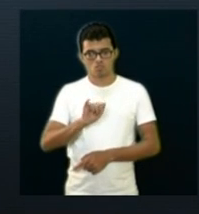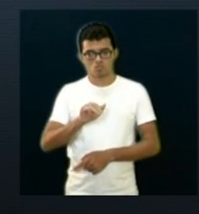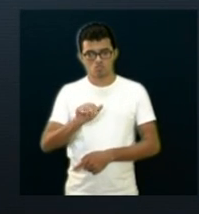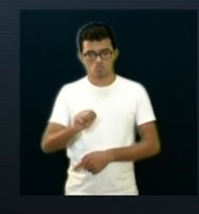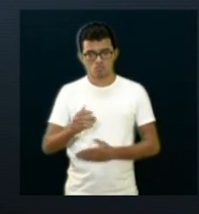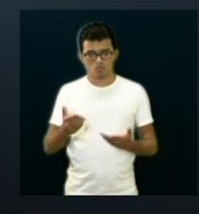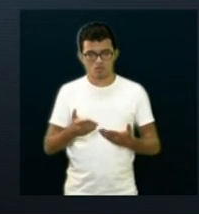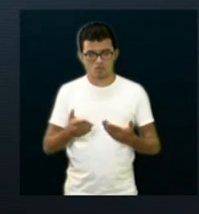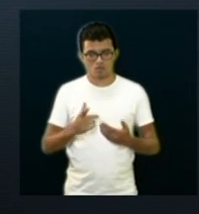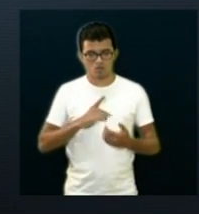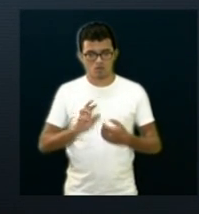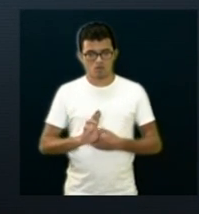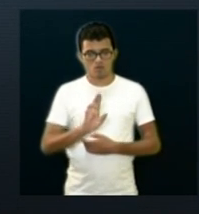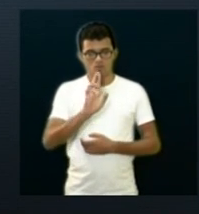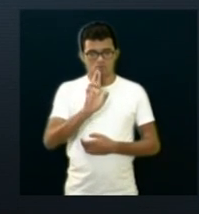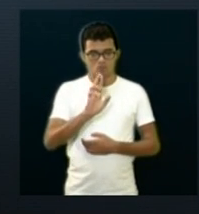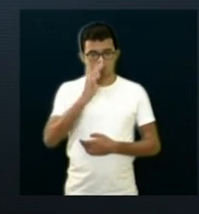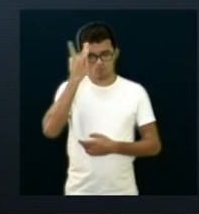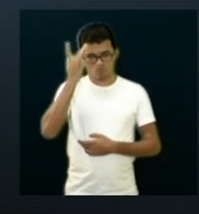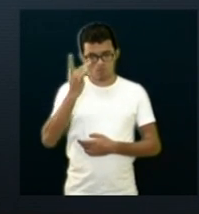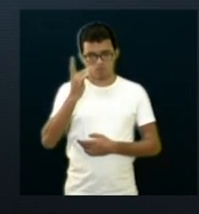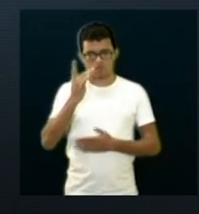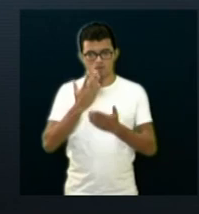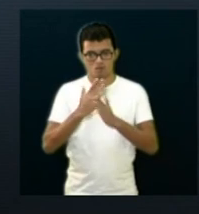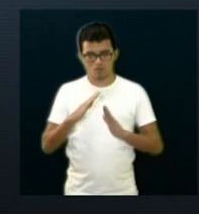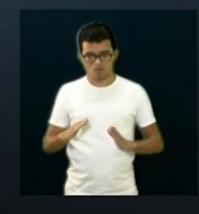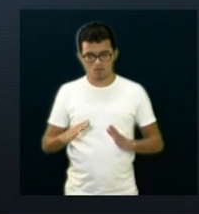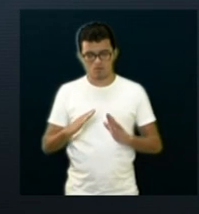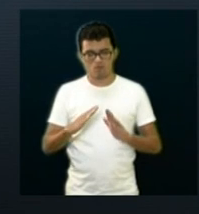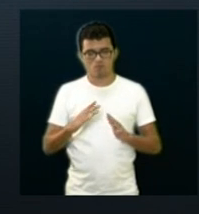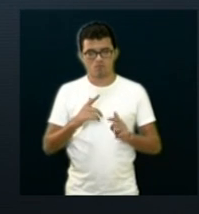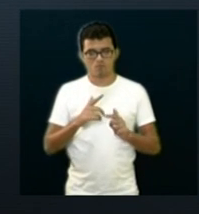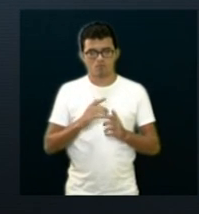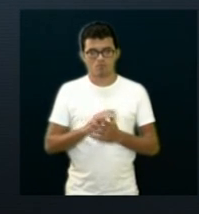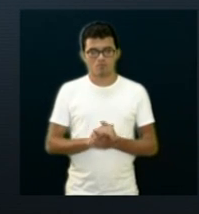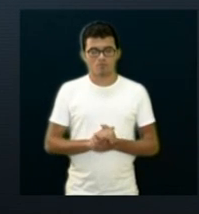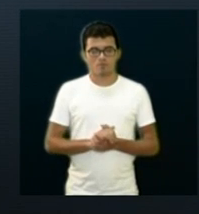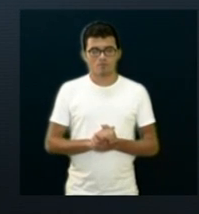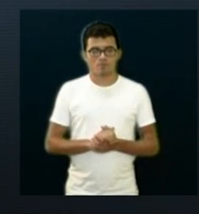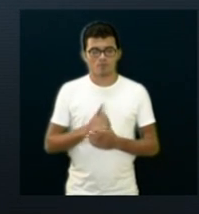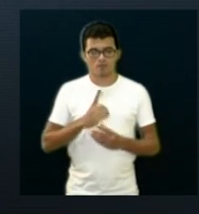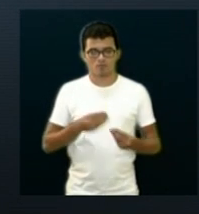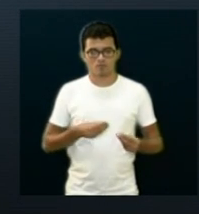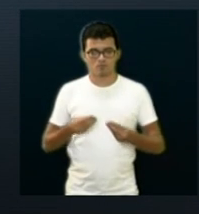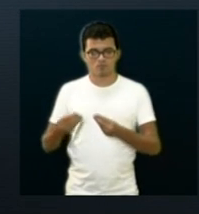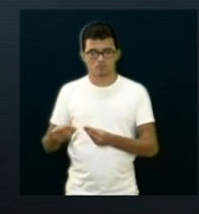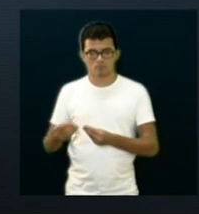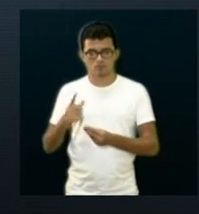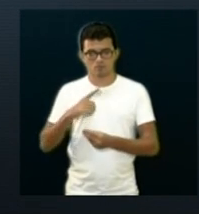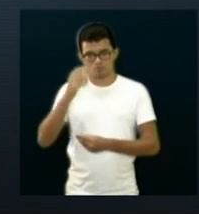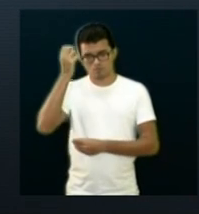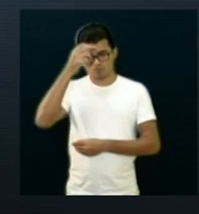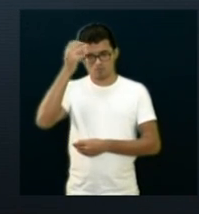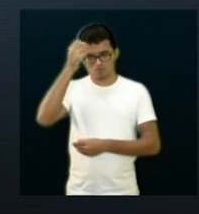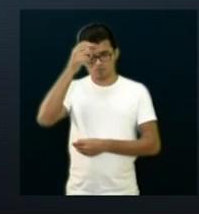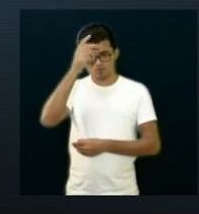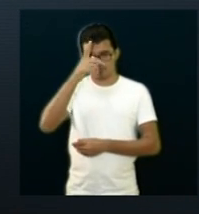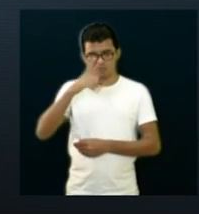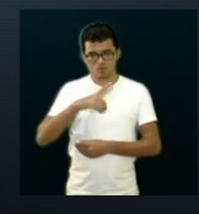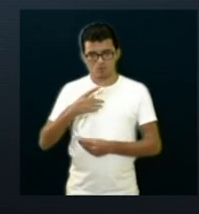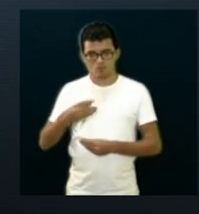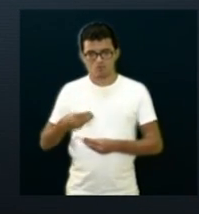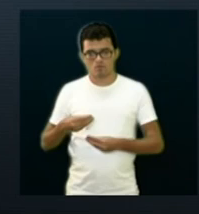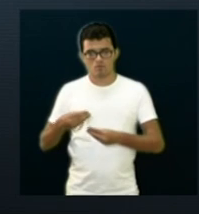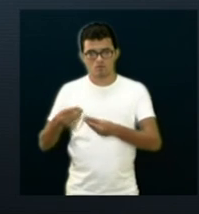frente da gota, talvez amanhã ou depois, por esses dias, ela deve estar entregando, para que o prefeito possa indicar